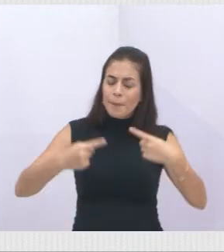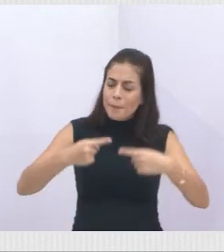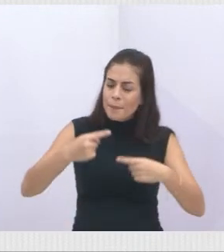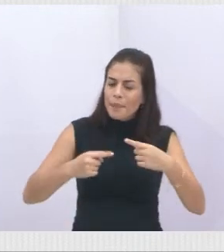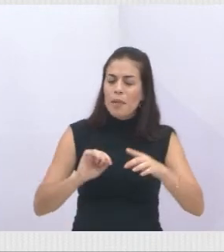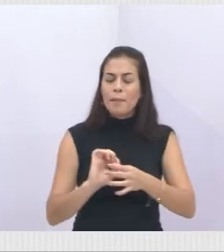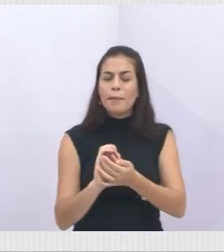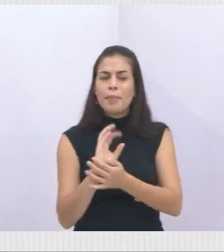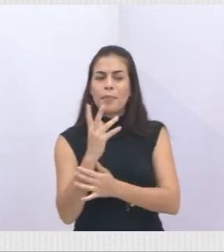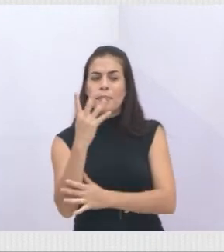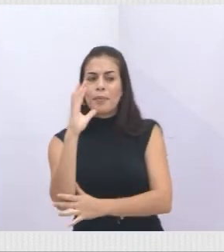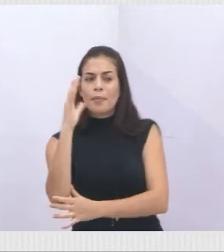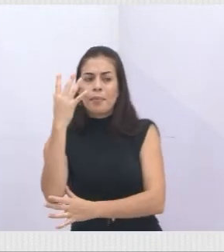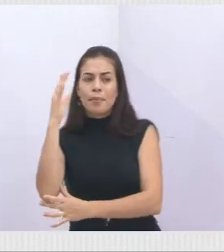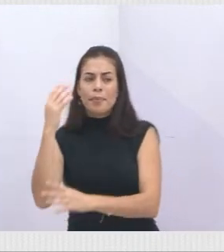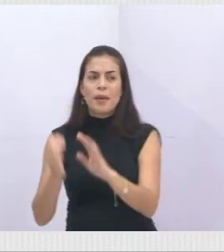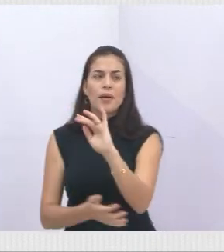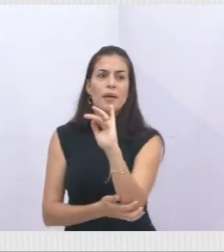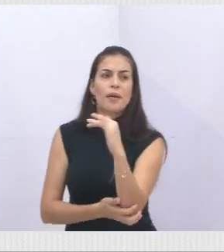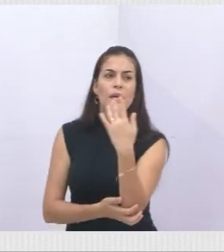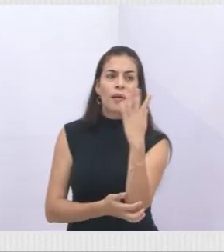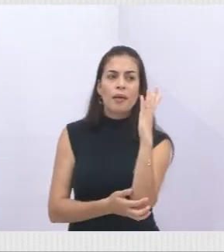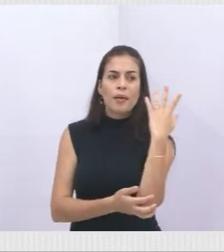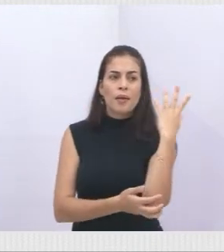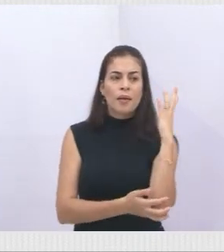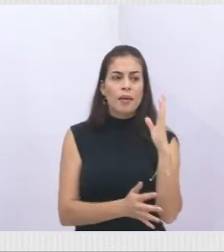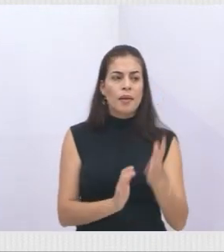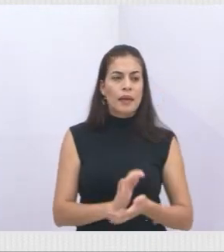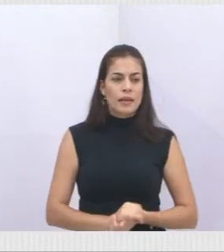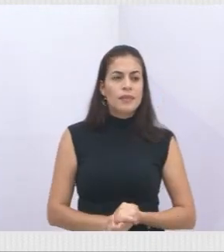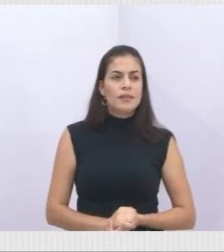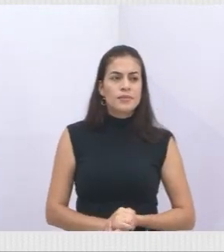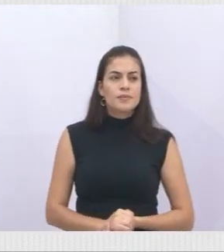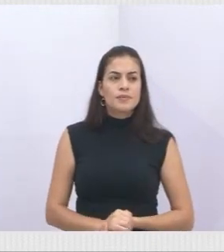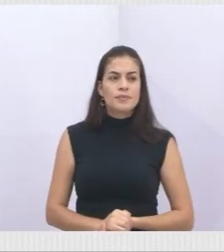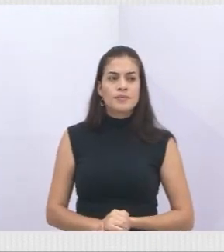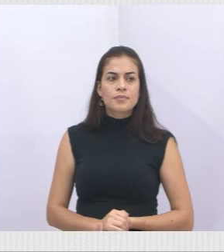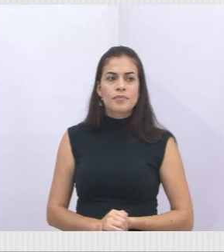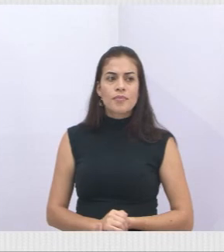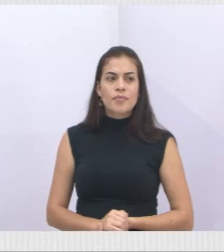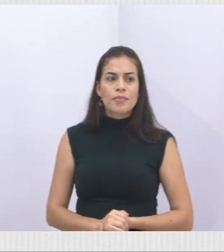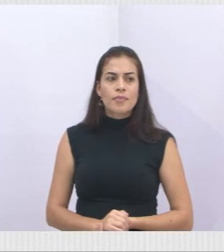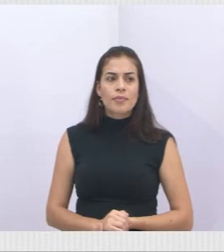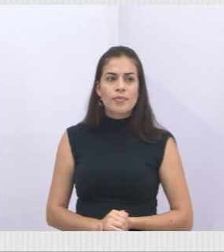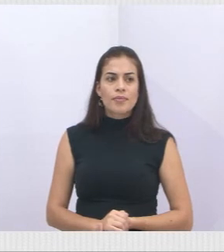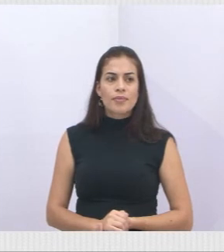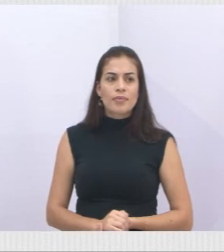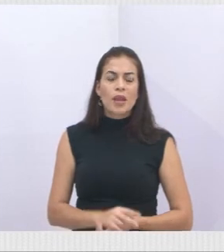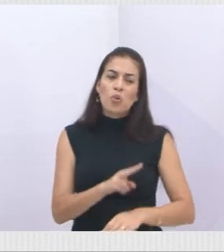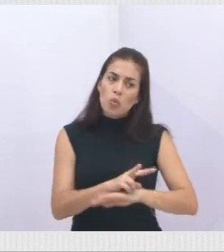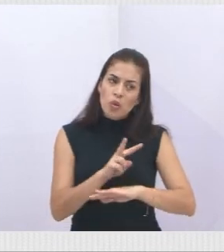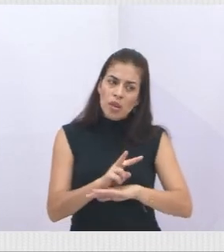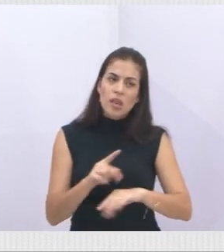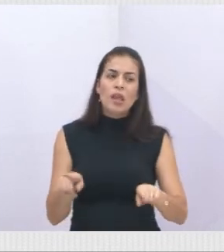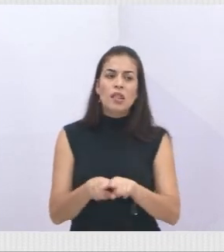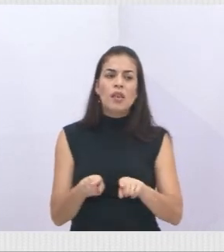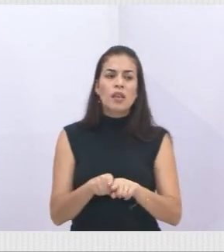nossa mata atlântica e uma política de preservação de recursos hídricos. Aí, pode passar, por favor?